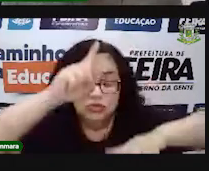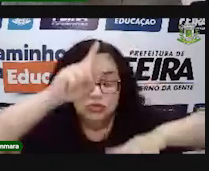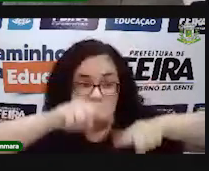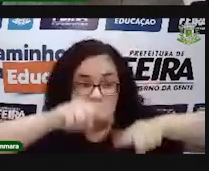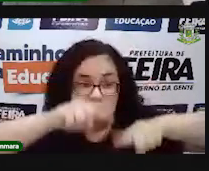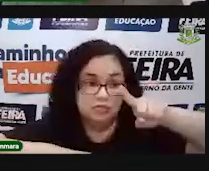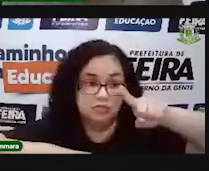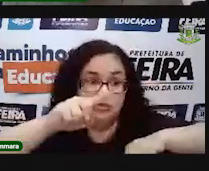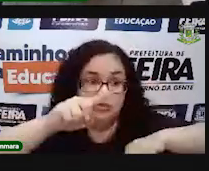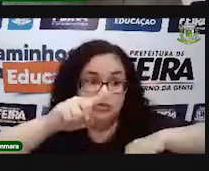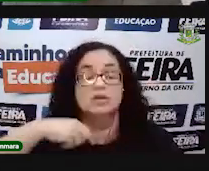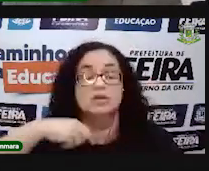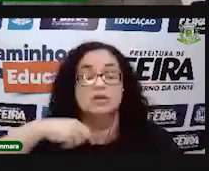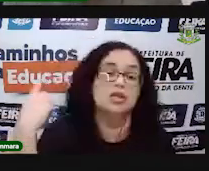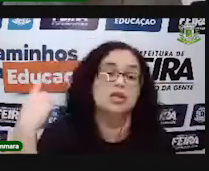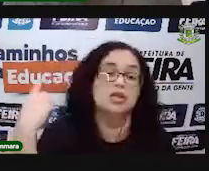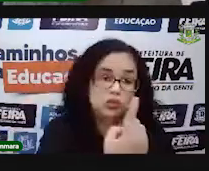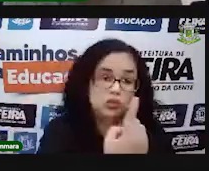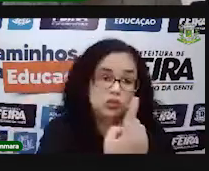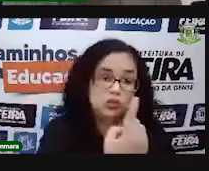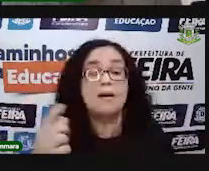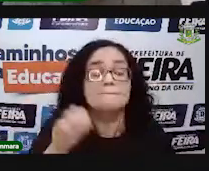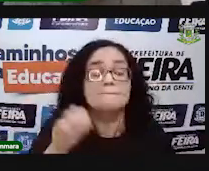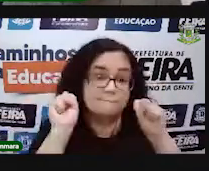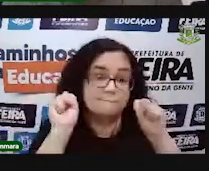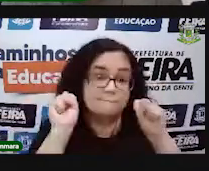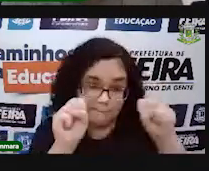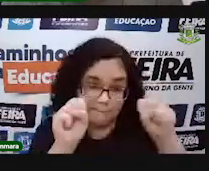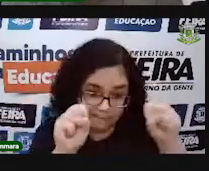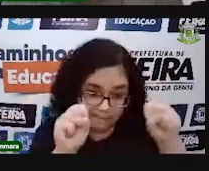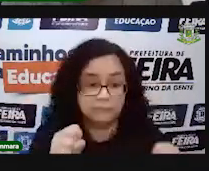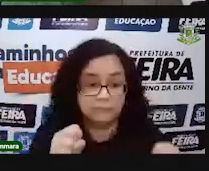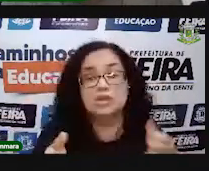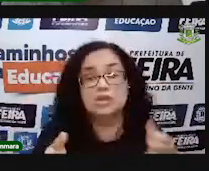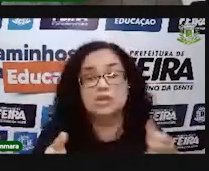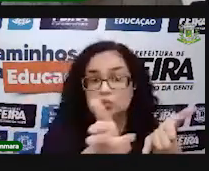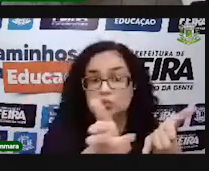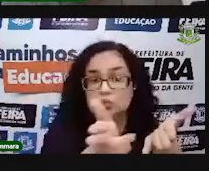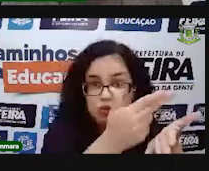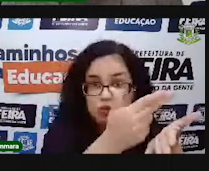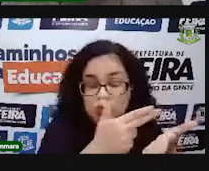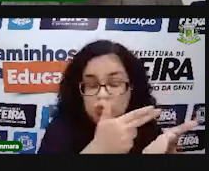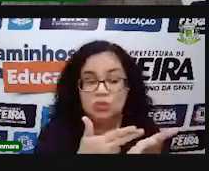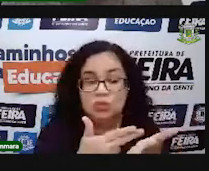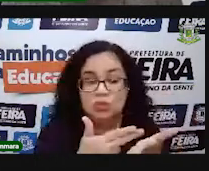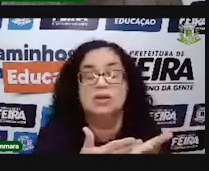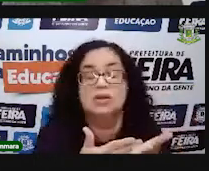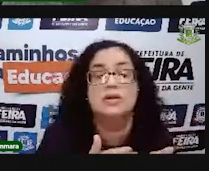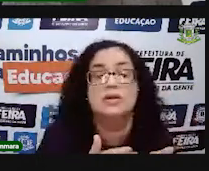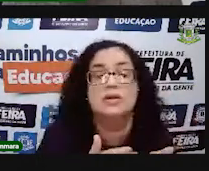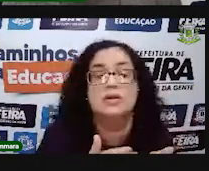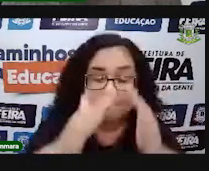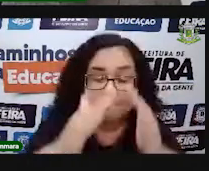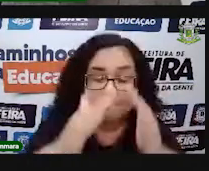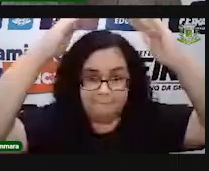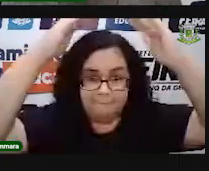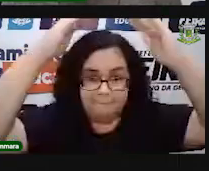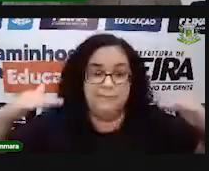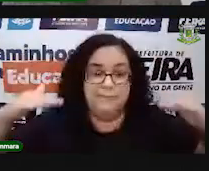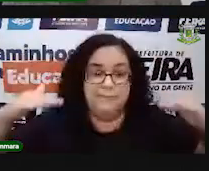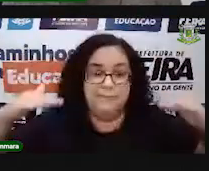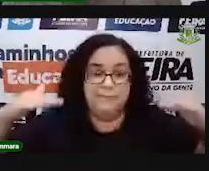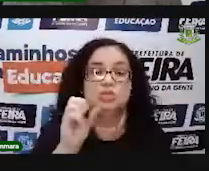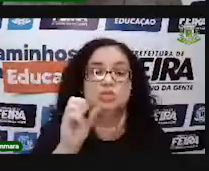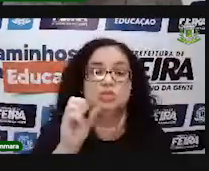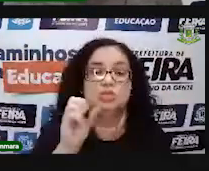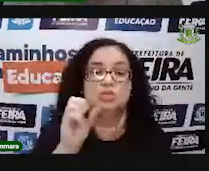o que você vai fazendo com possíveis objetos à nossa volta que possam ter esse